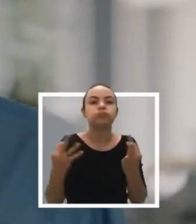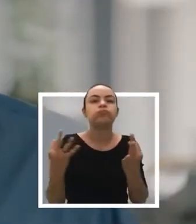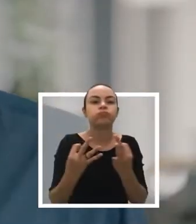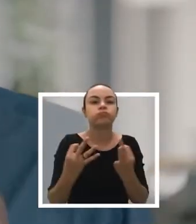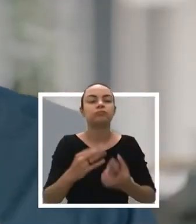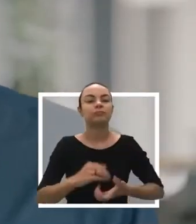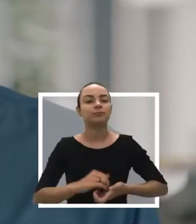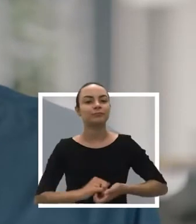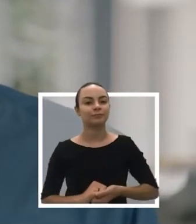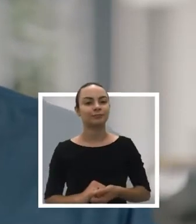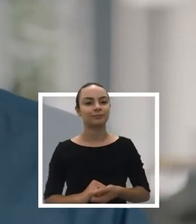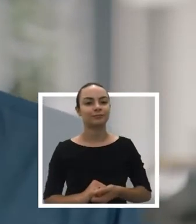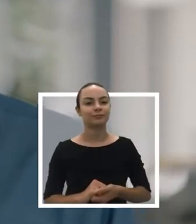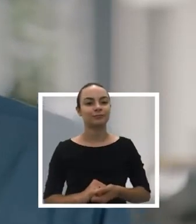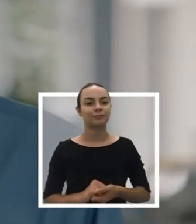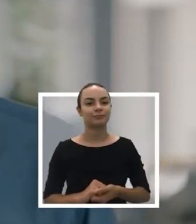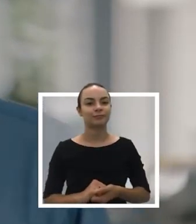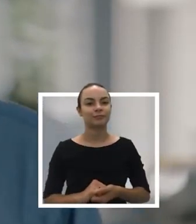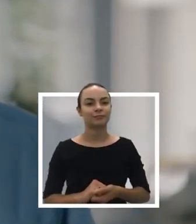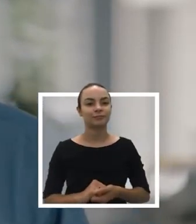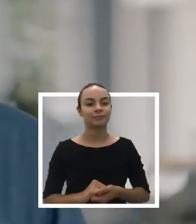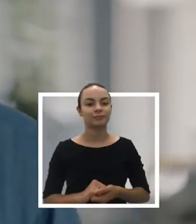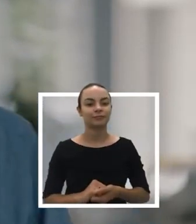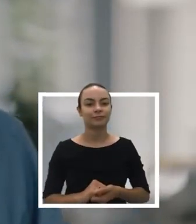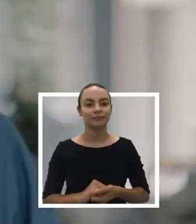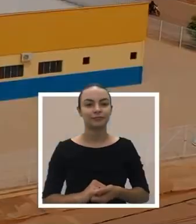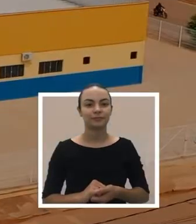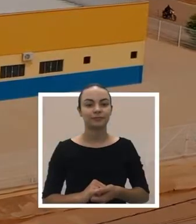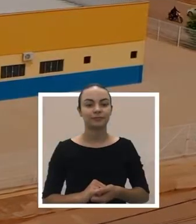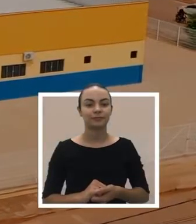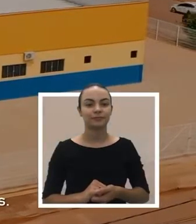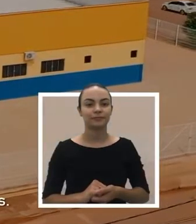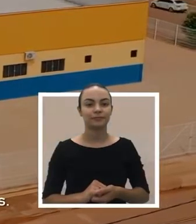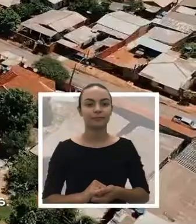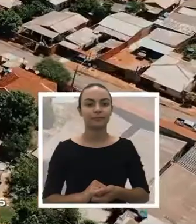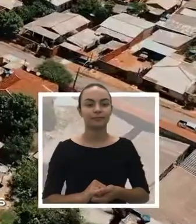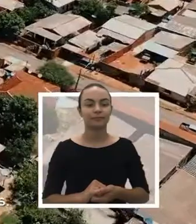Para fazer mais e fazer do jeito certo.